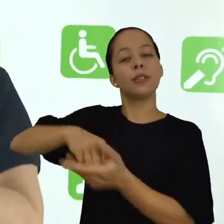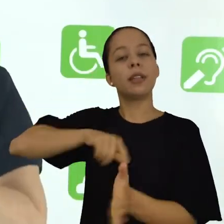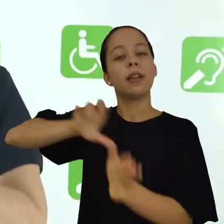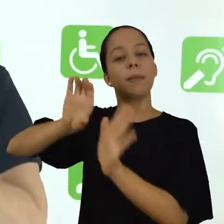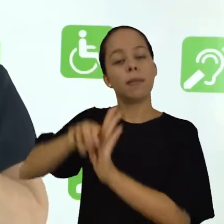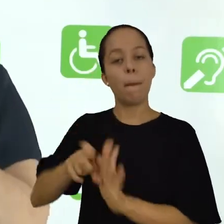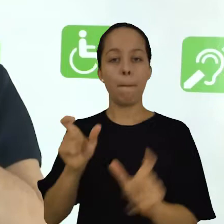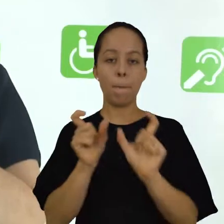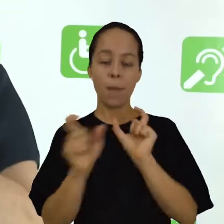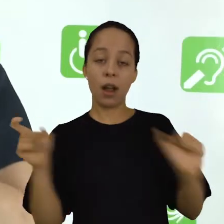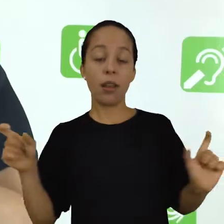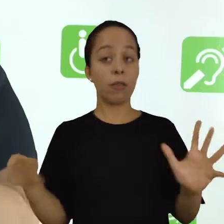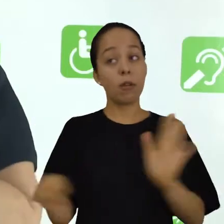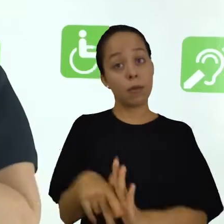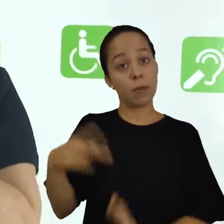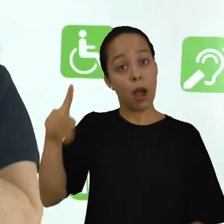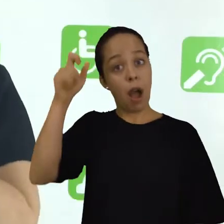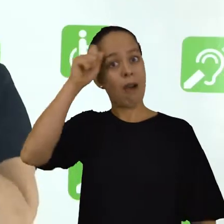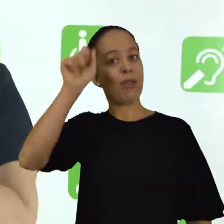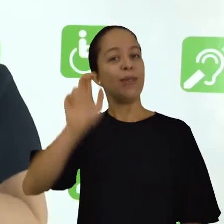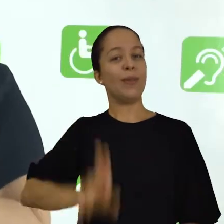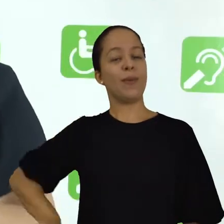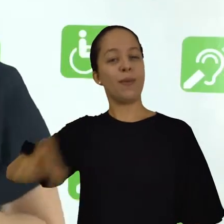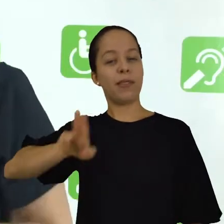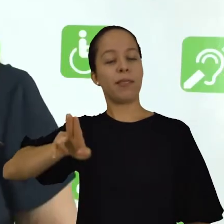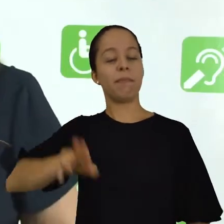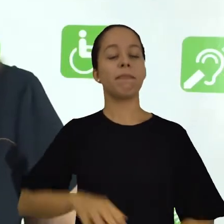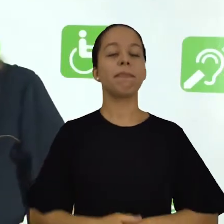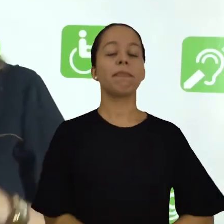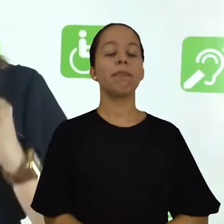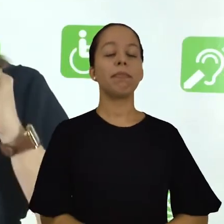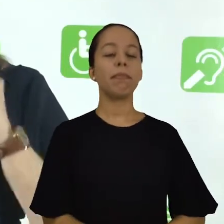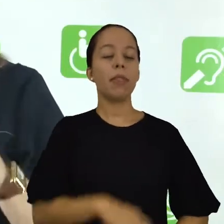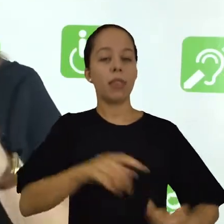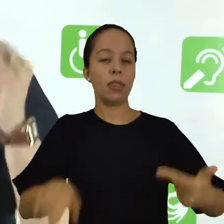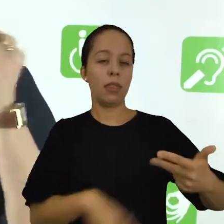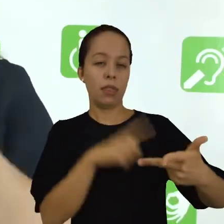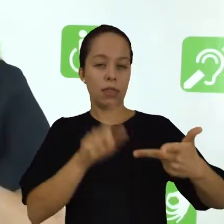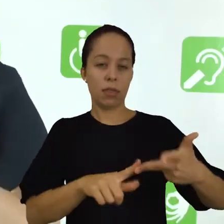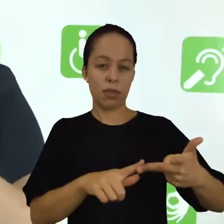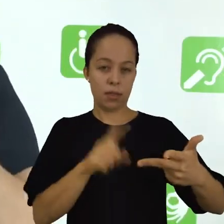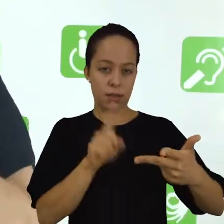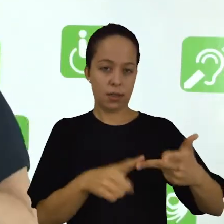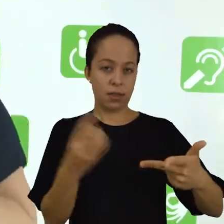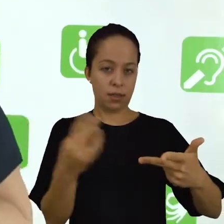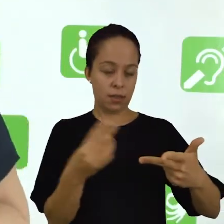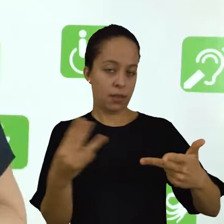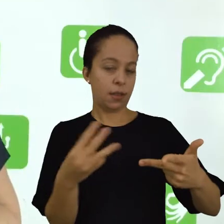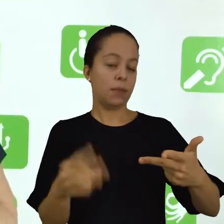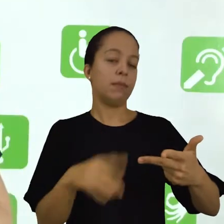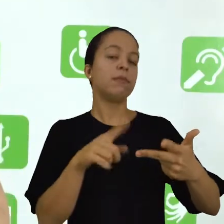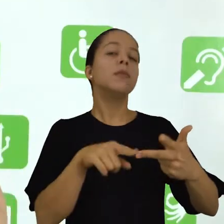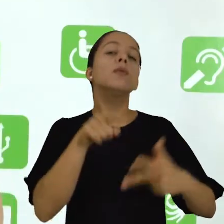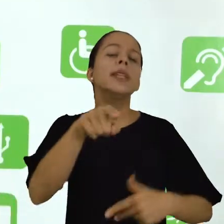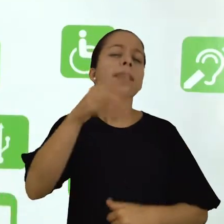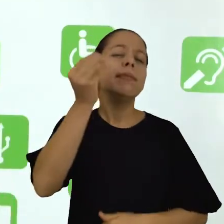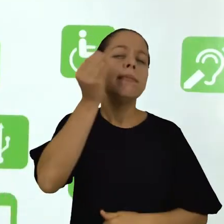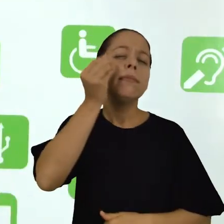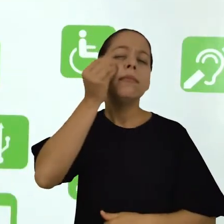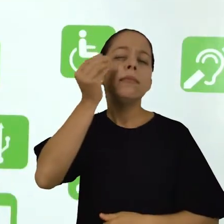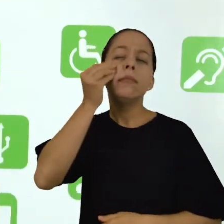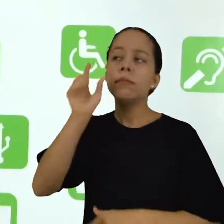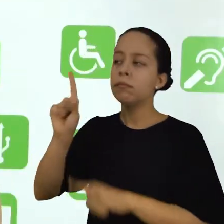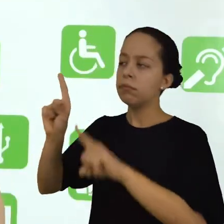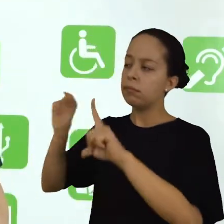conceitos, sobre termos que o autor utiliza. depois, um terceiro passo é